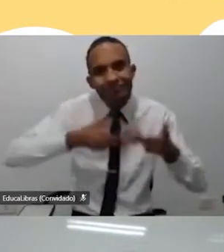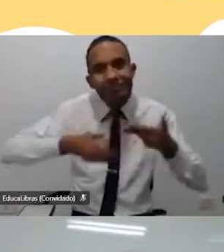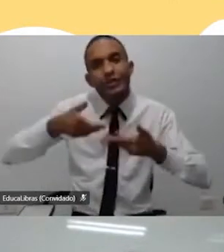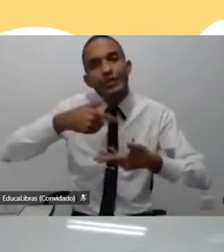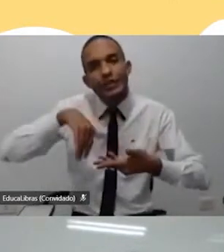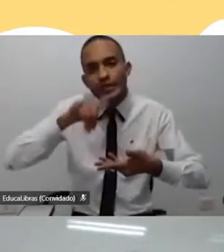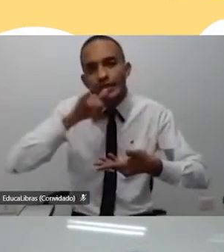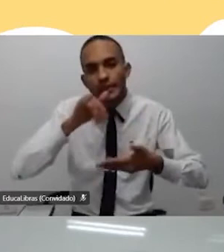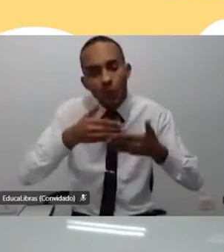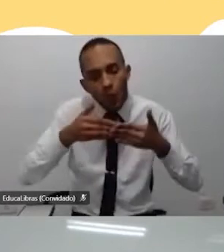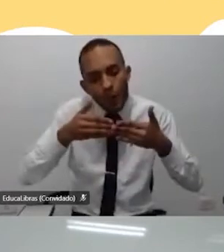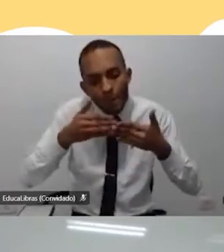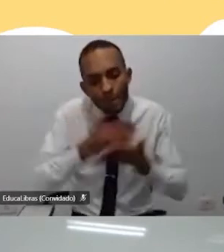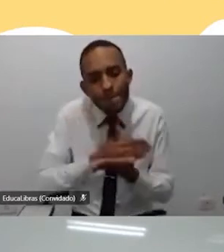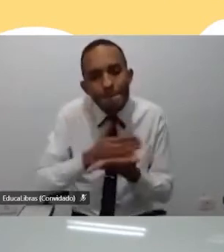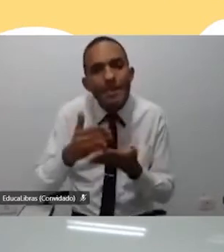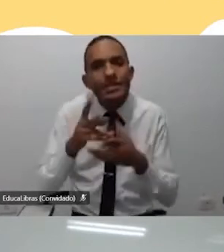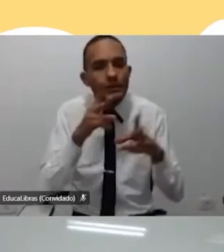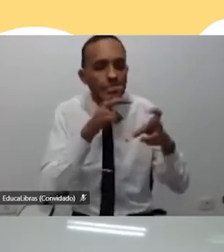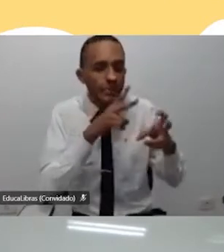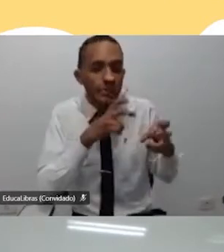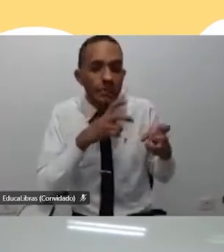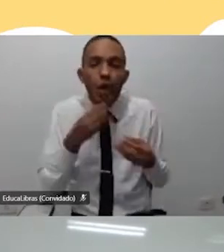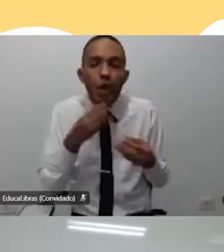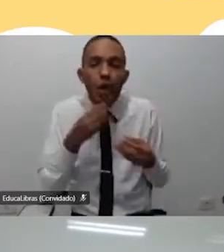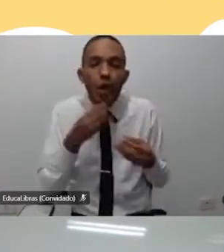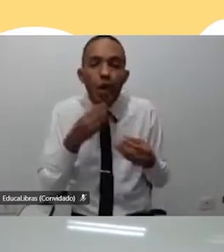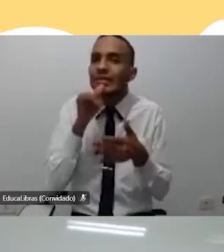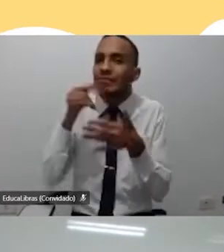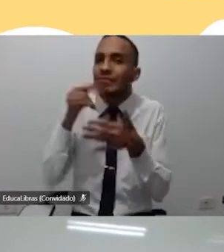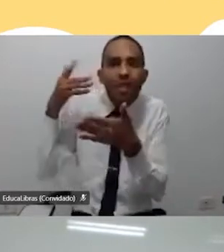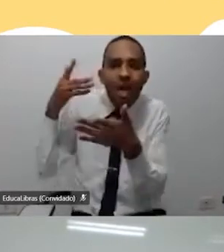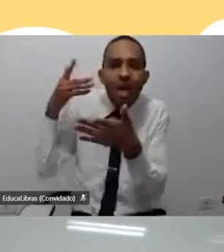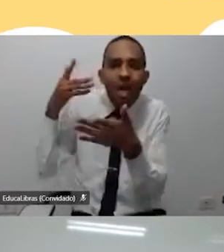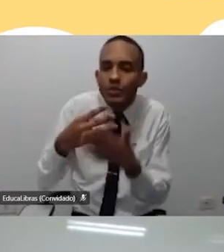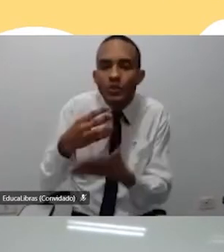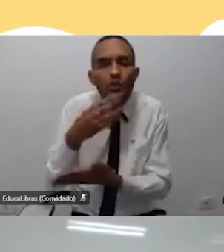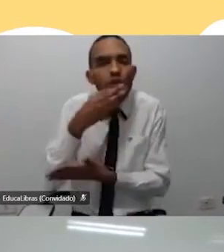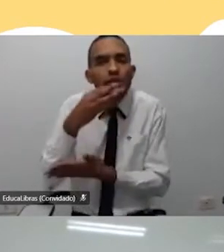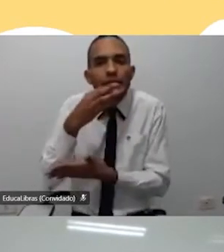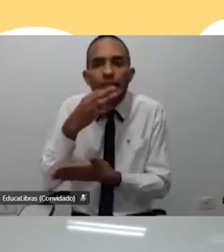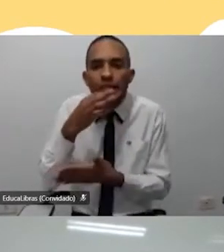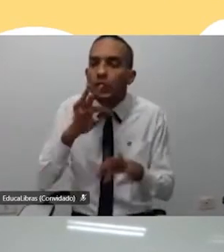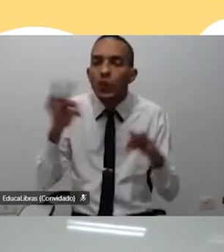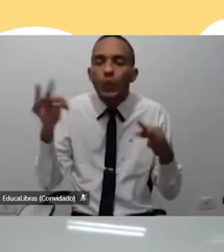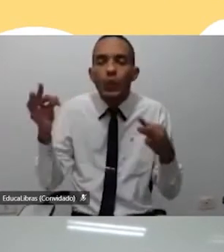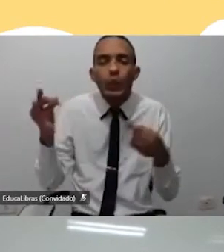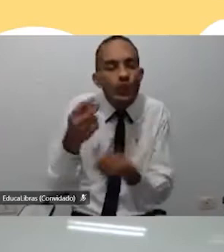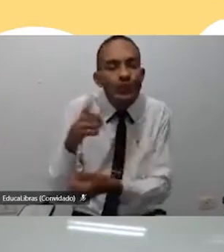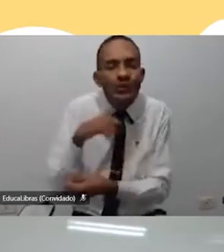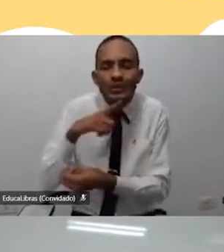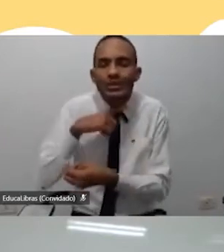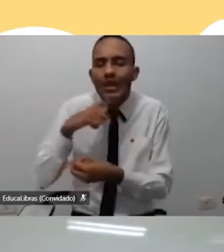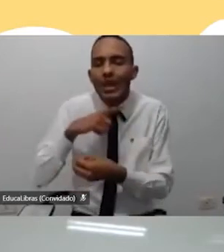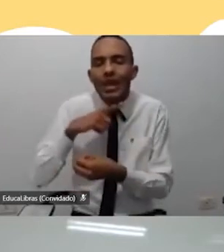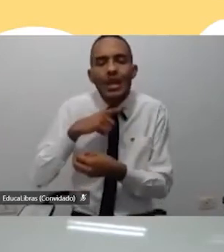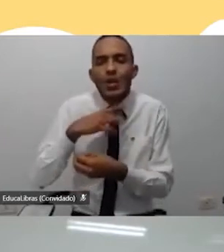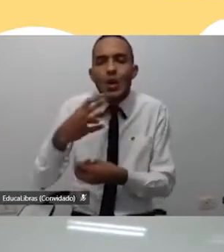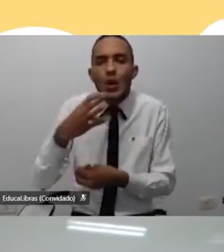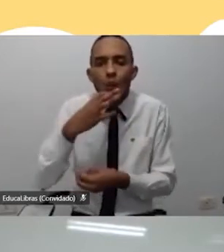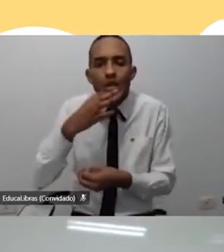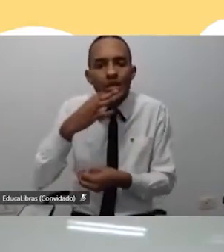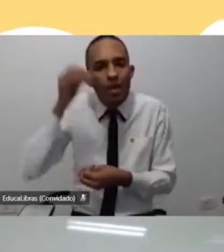gente começa a perceber o quanto eles têm de repertório, né? Todo mundo tem uma bagagem e um